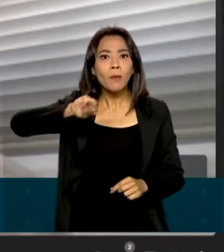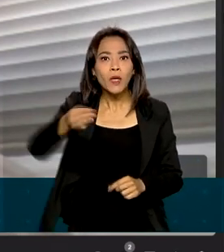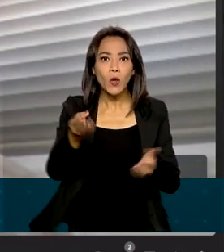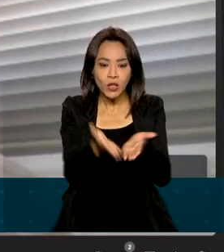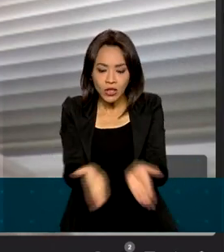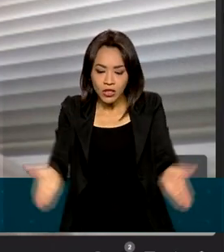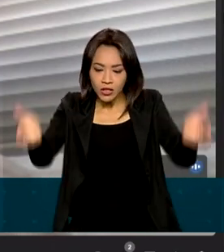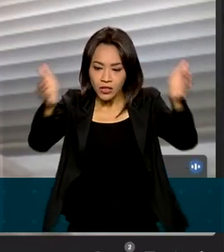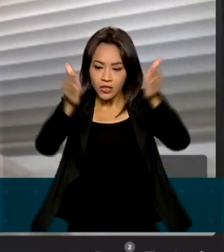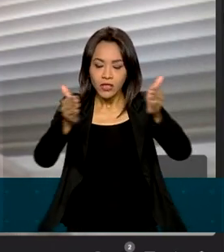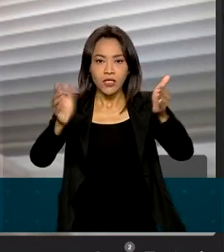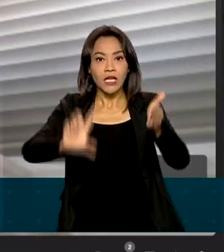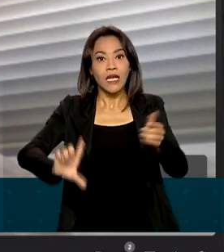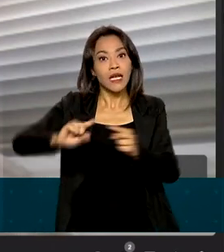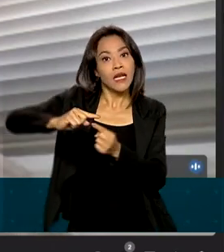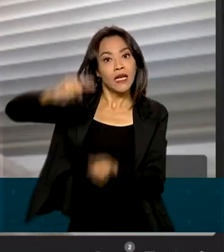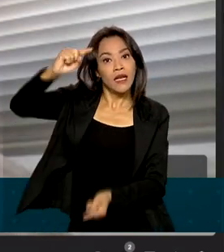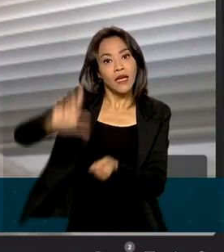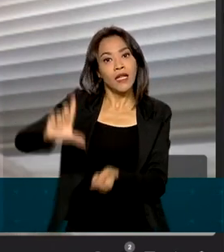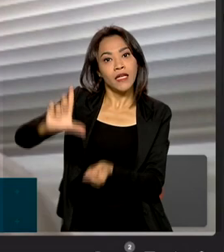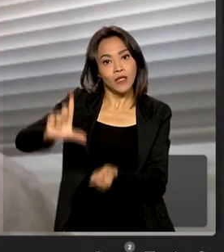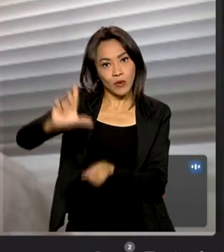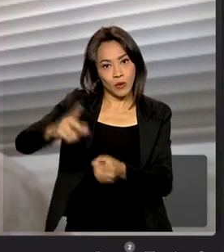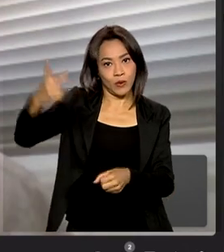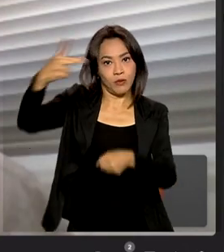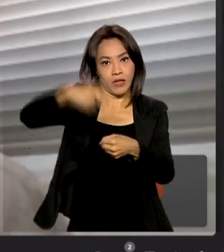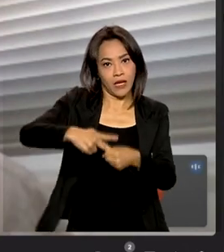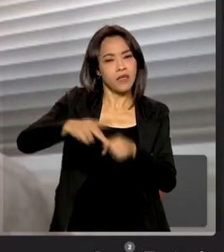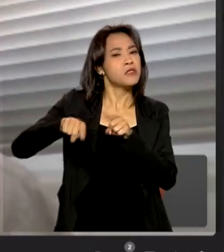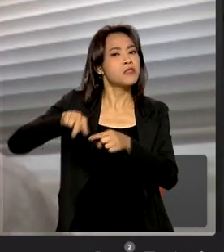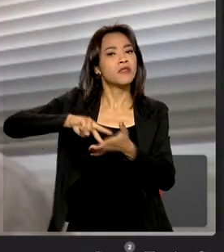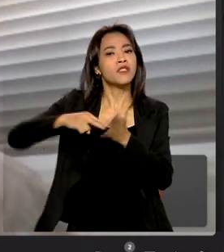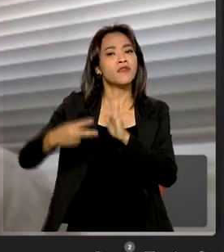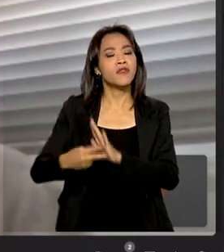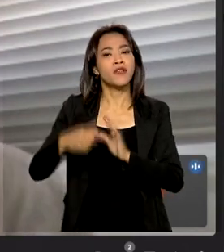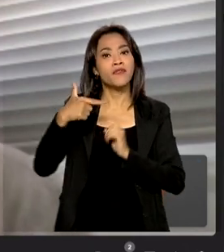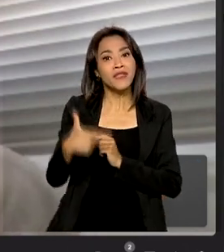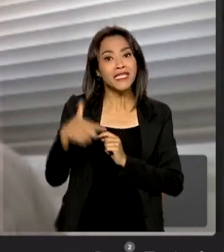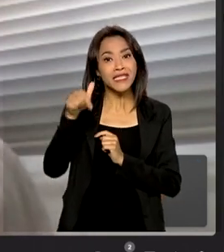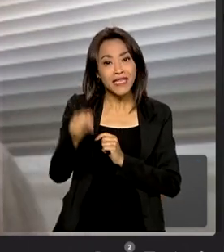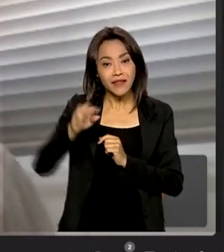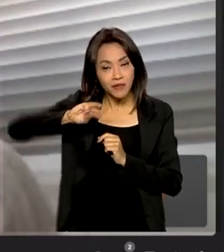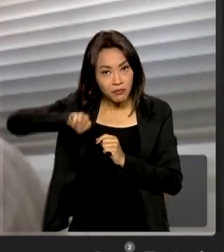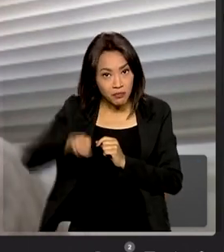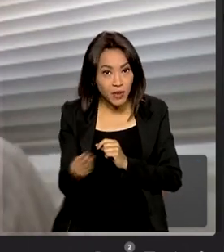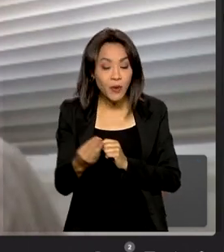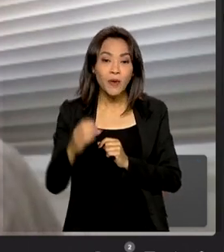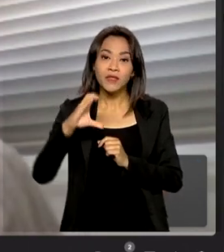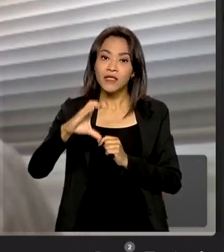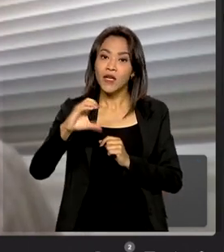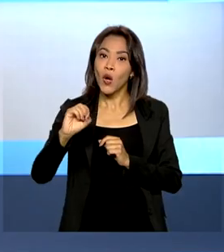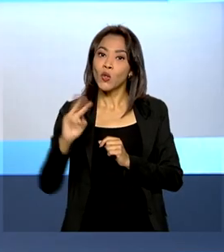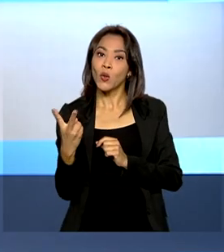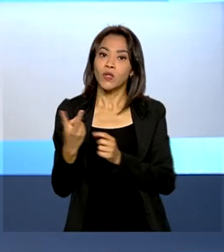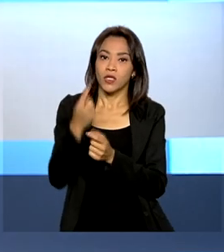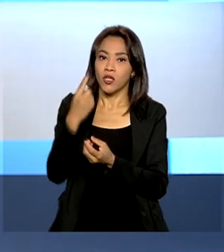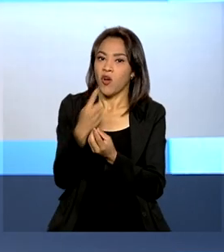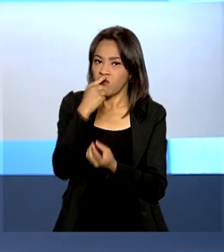Isso significaria cerca de 27 bilhões de toneladas de gás carbônico a mais emitida na atmosfera.